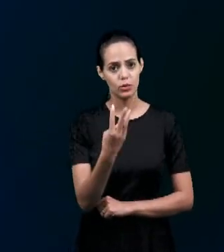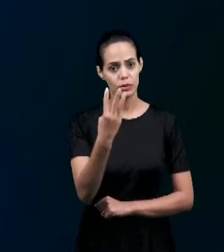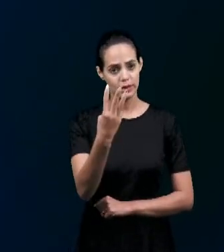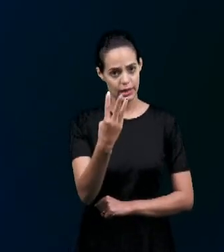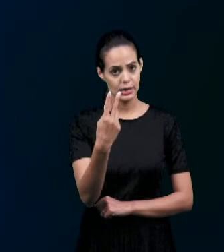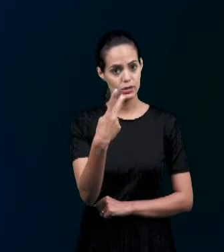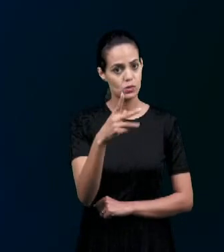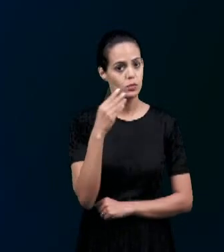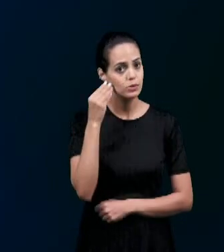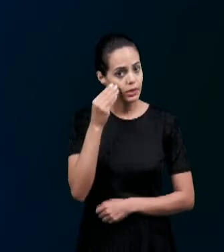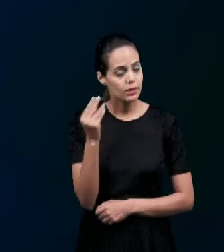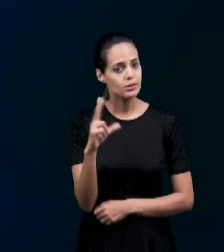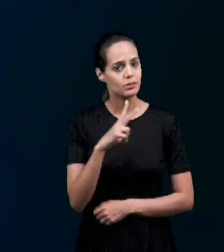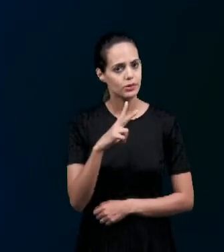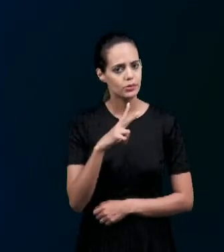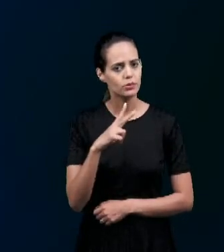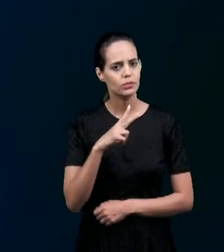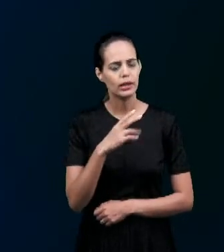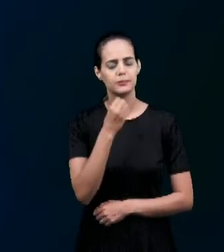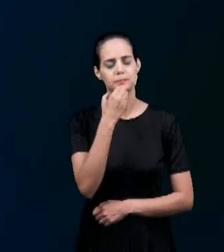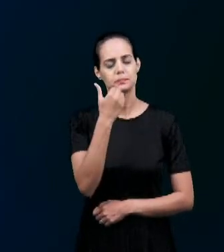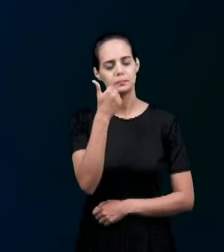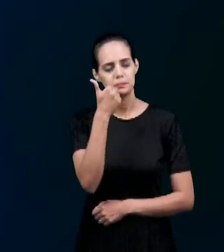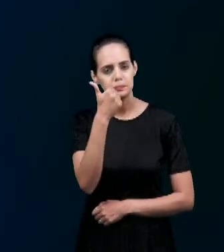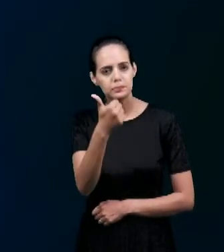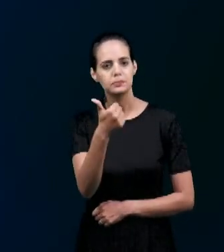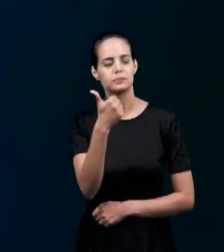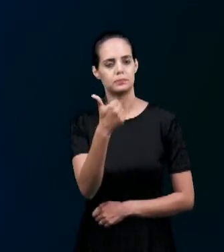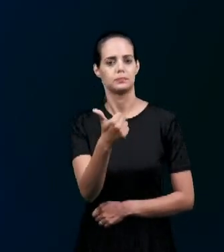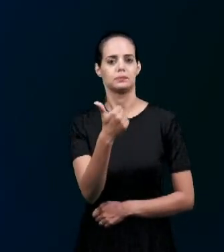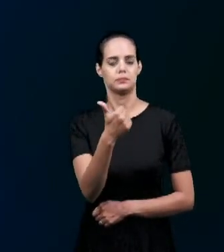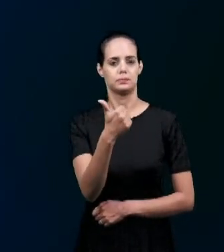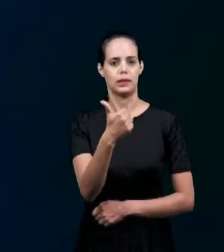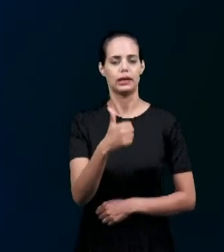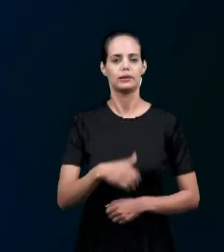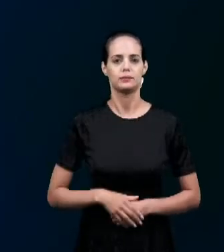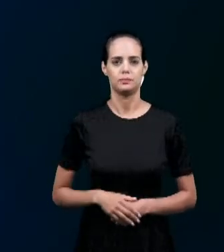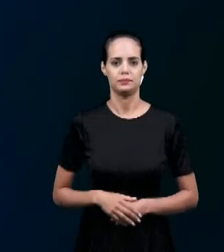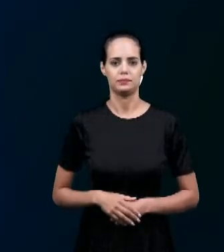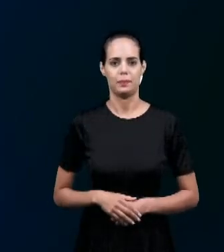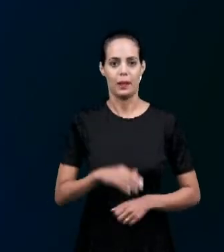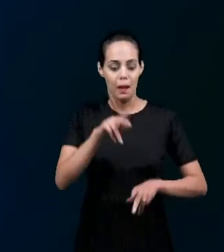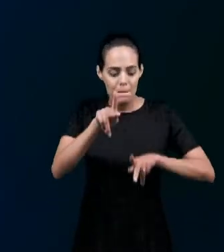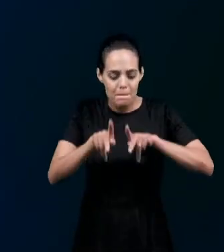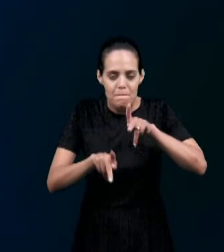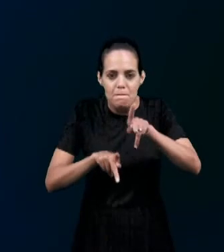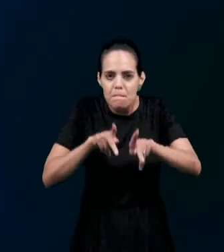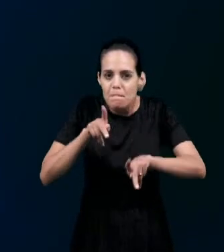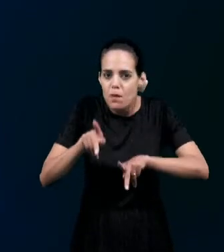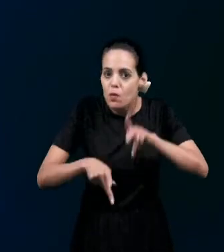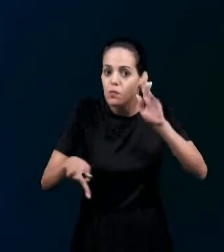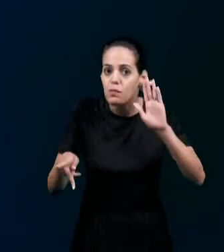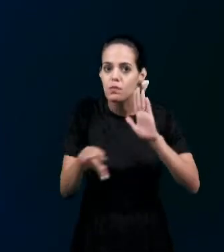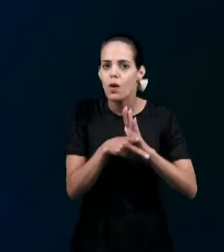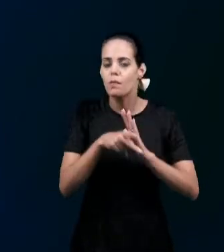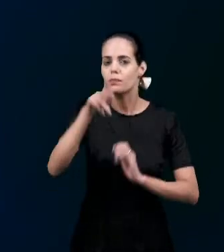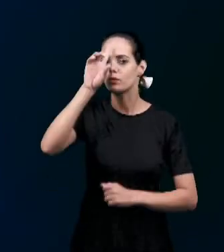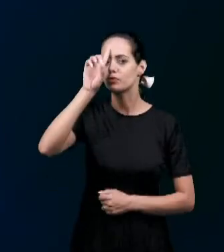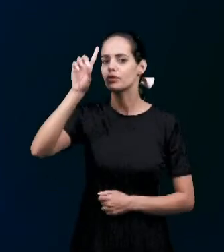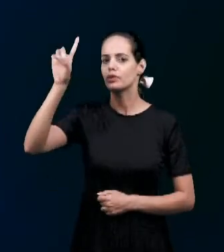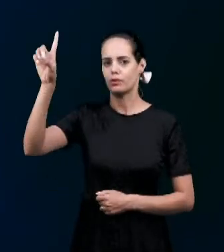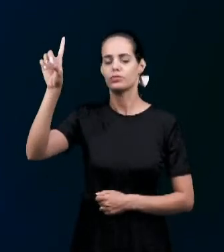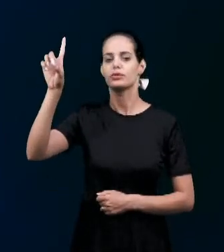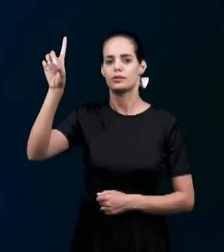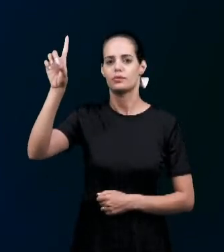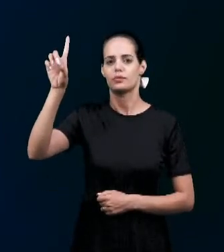experiência Muito bem colocado Quando A expressão Sois povo de Deus Porque na verdade Como